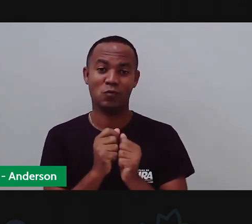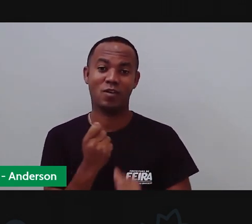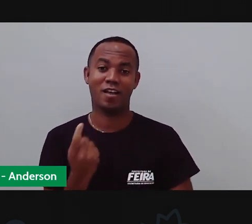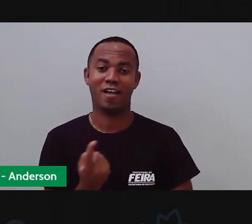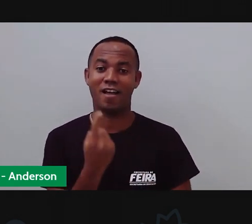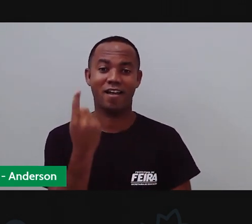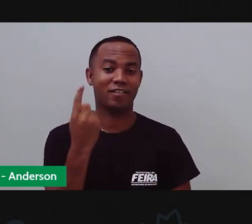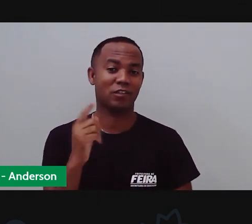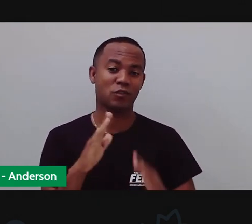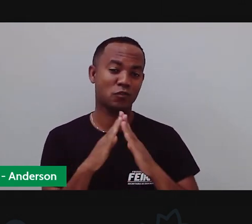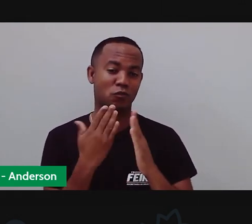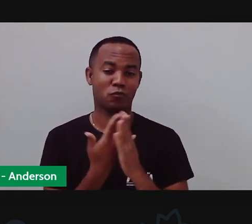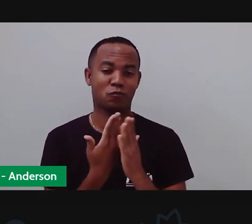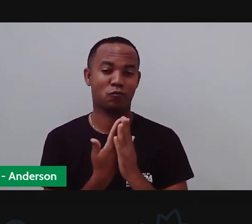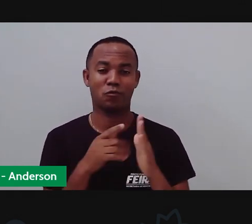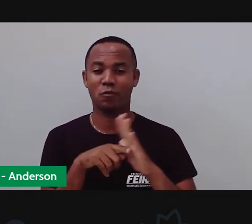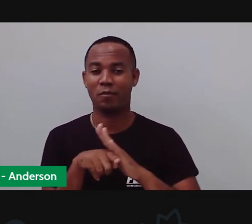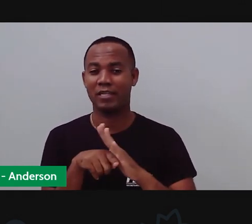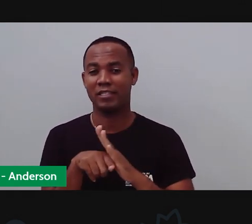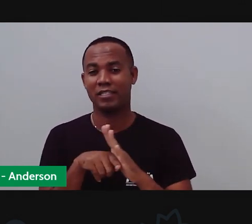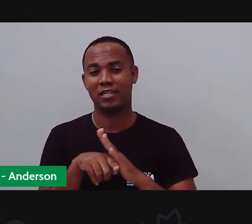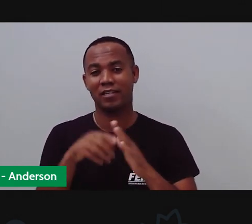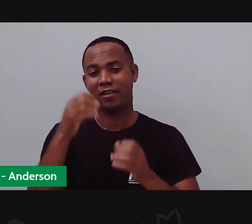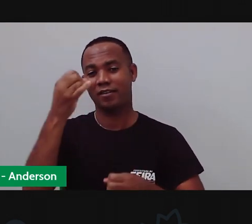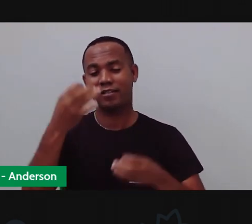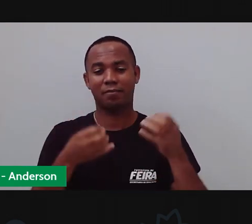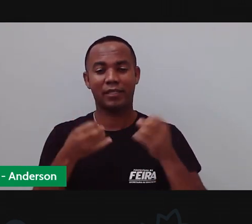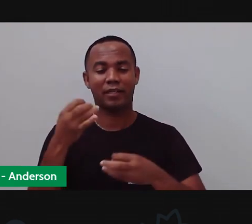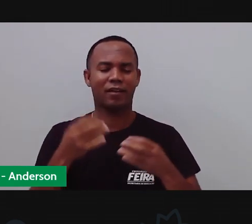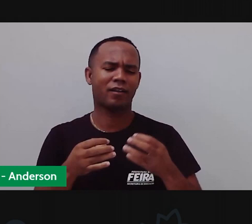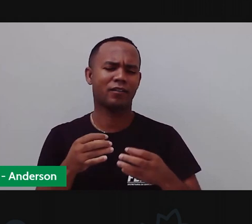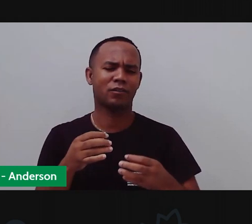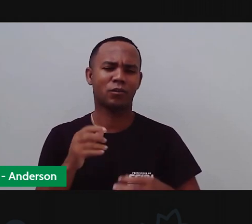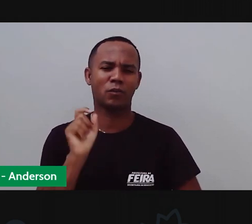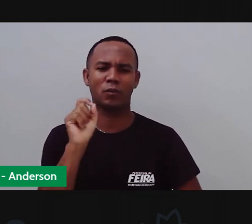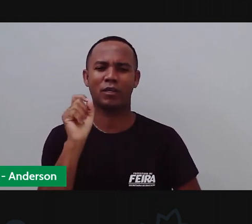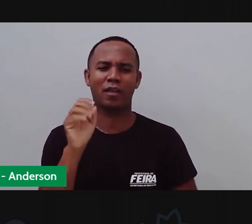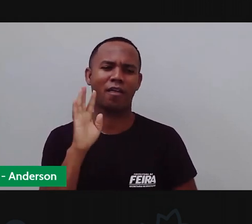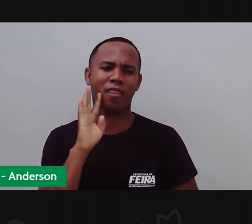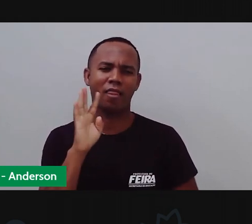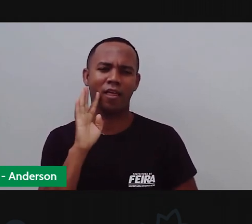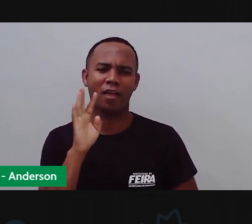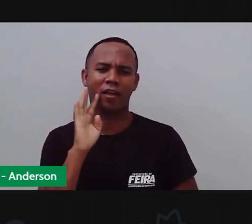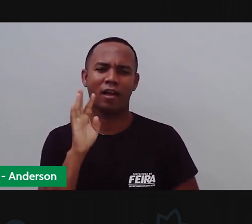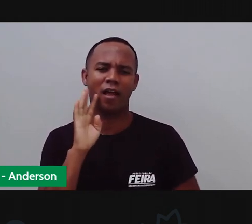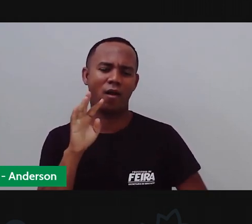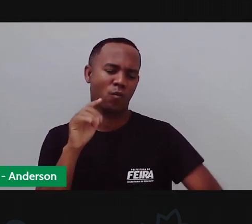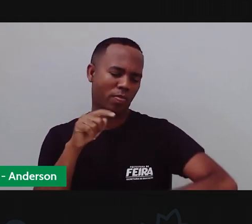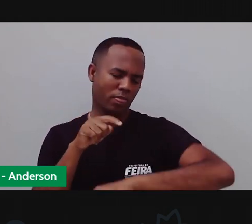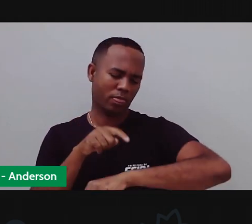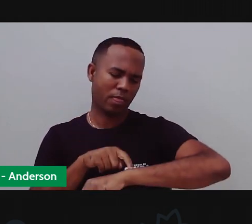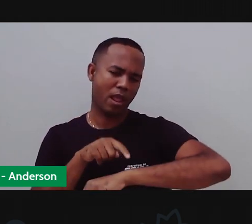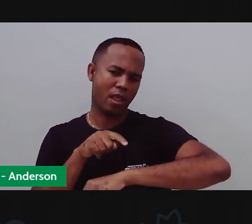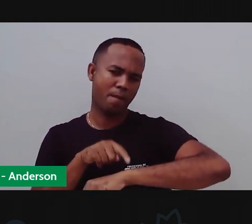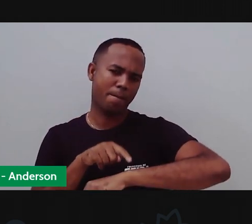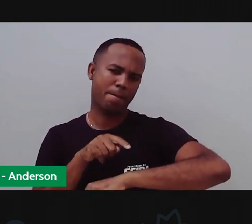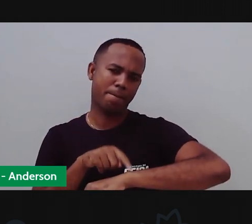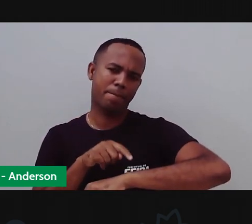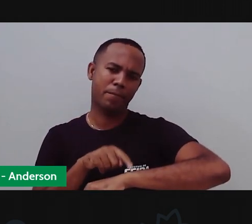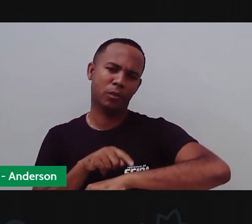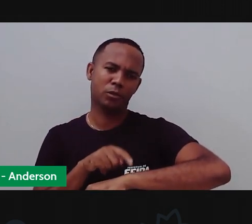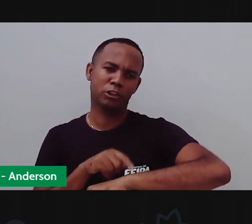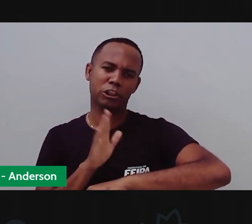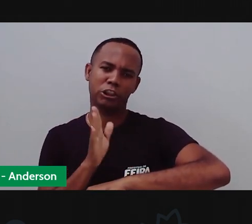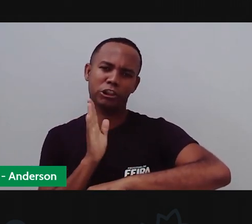de aula, né? Falando aí sobre uma coisa fantástica, que é o quê? O tempo. Estamos já